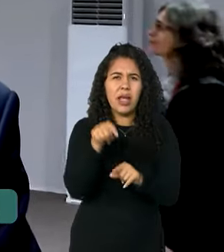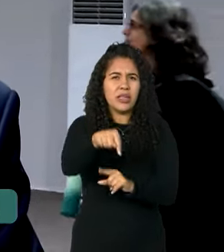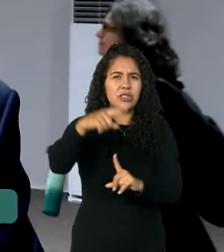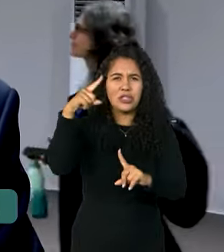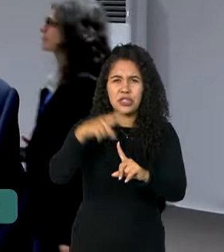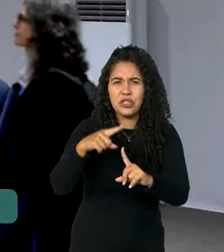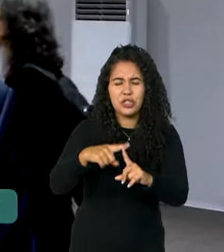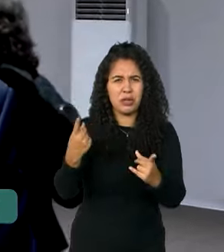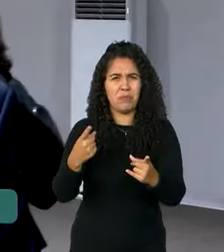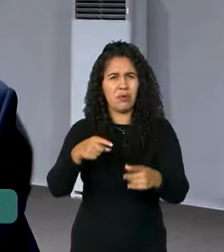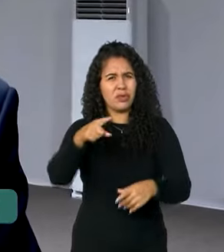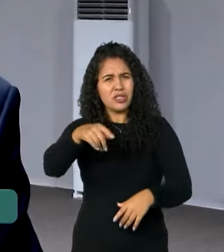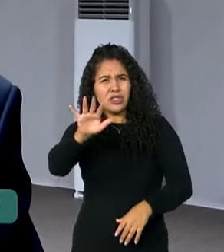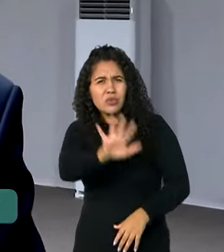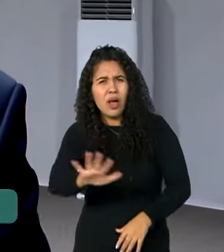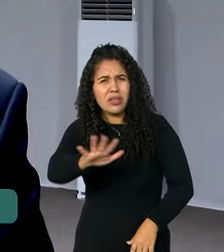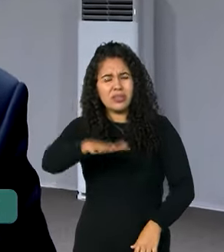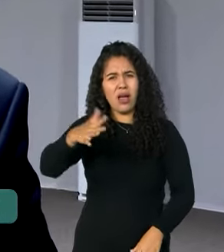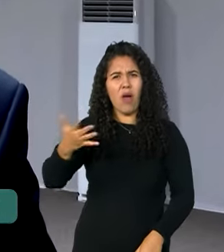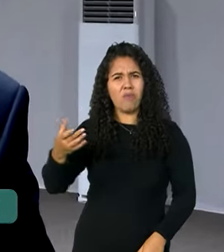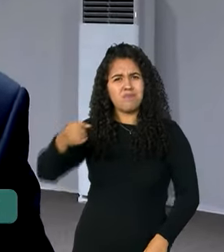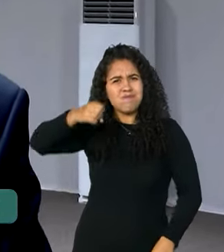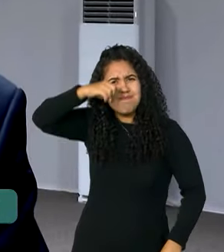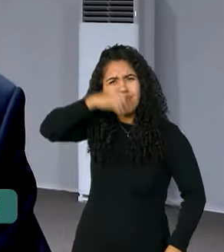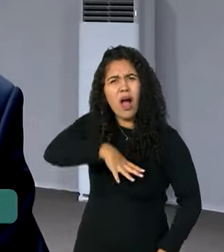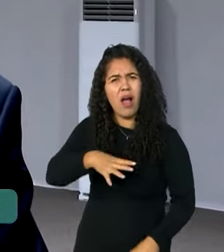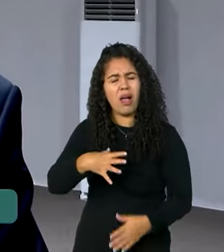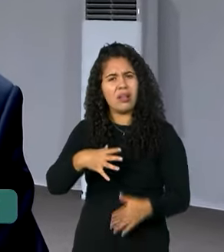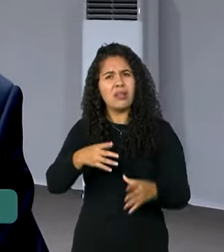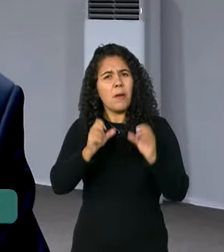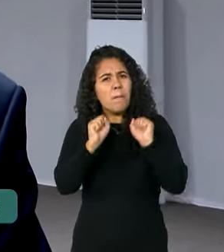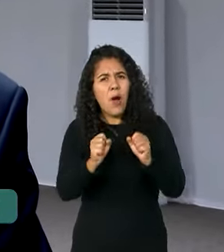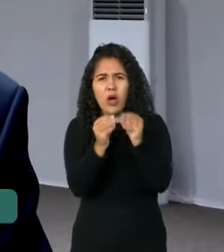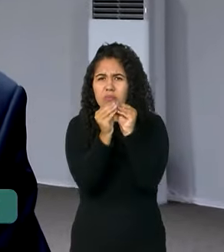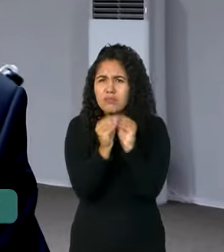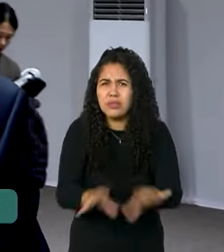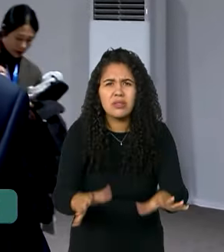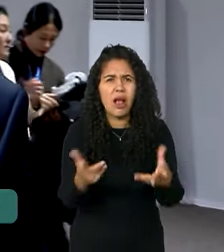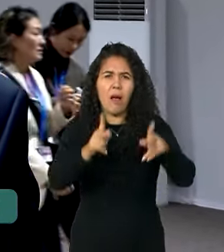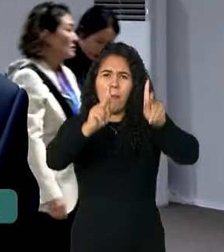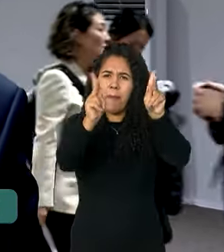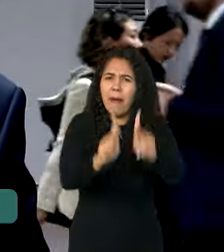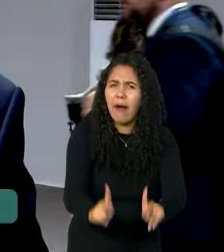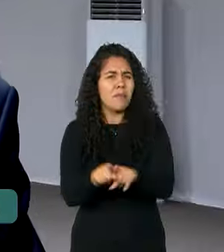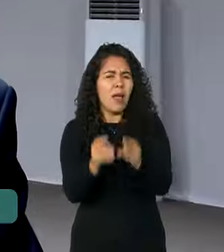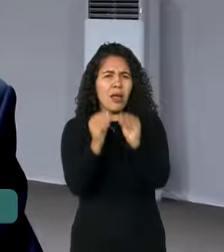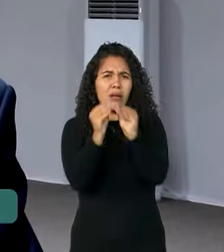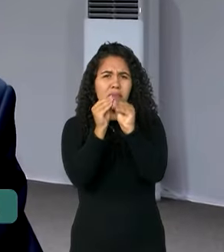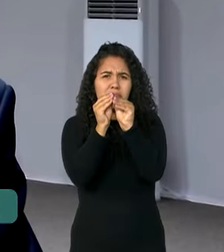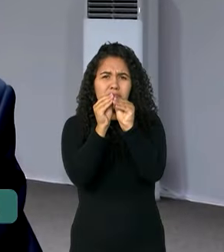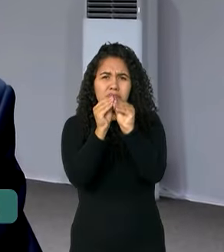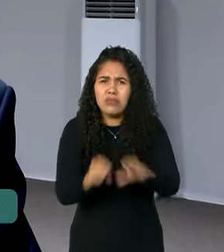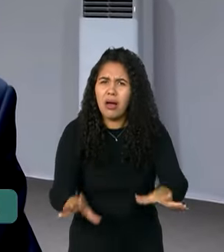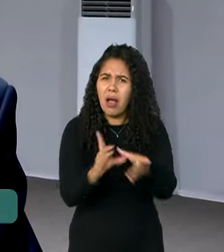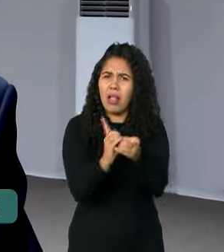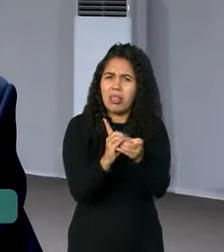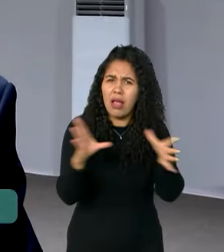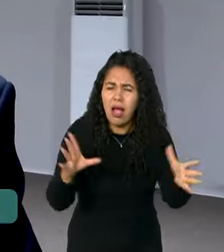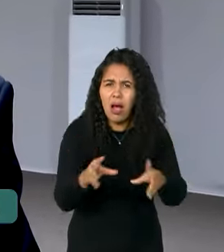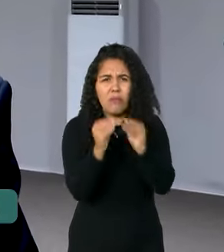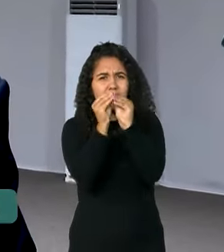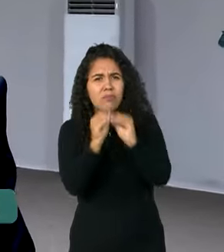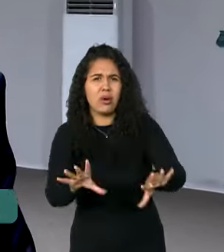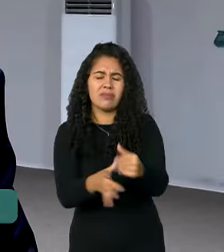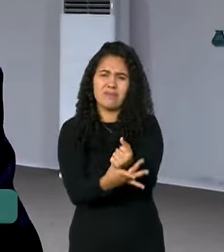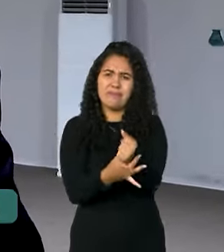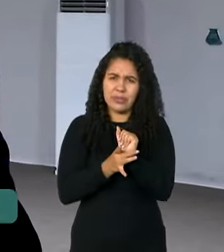absurdos que comprometem a paz, comprometem a dia, comprometem